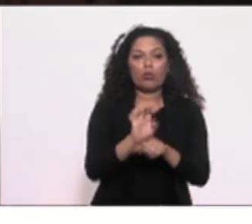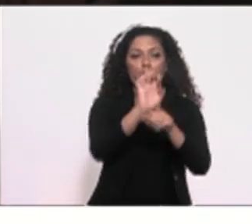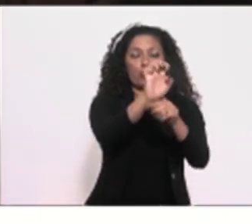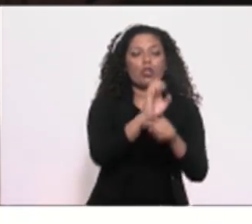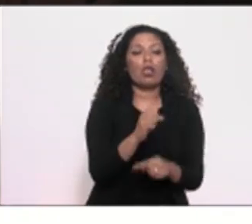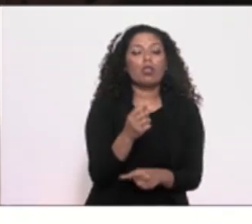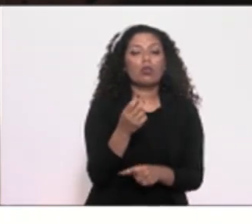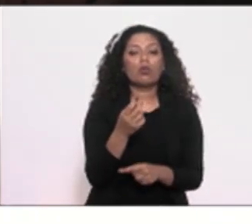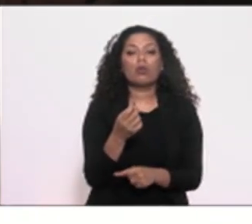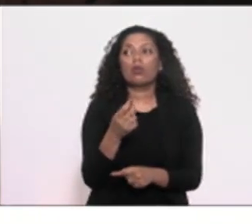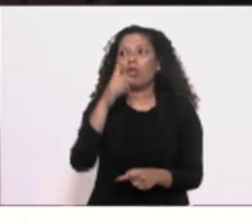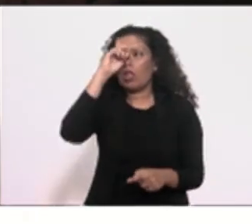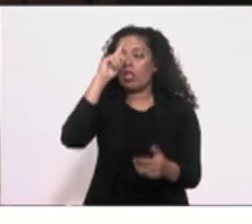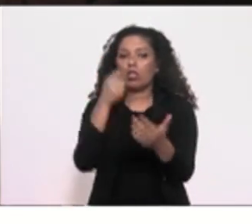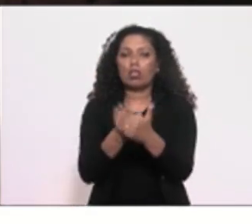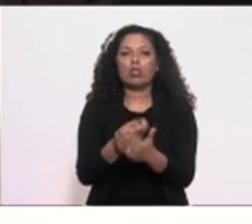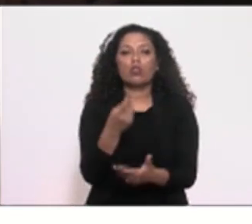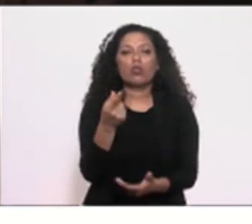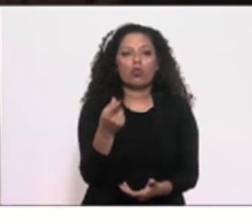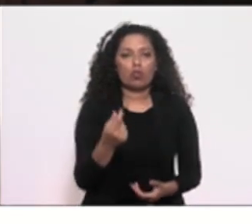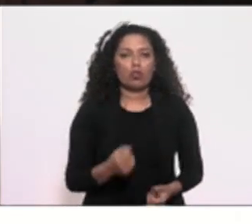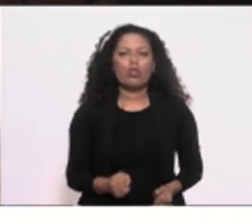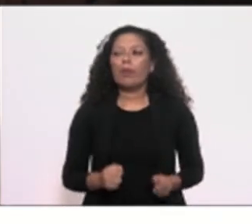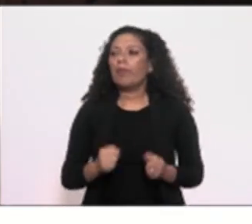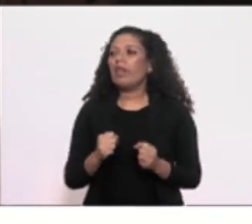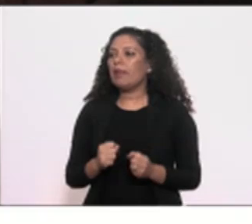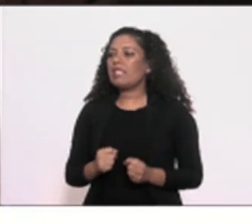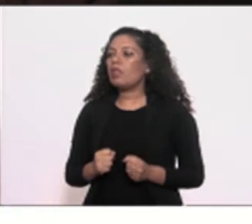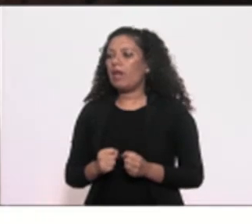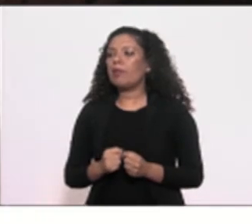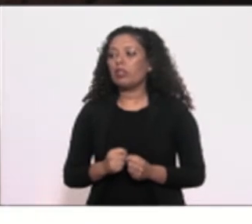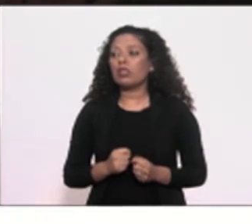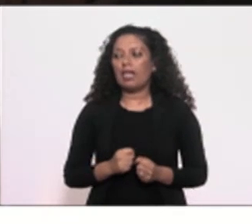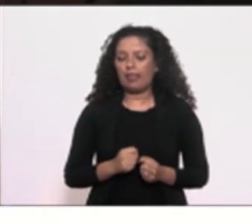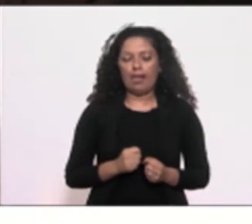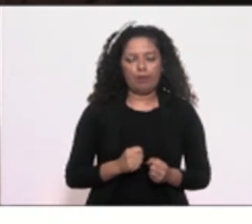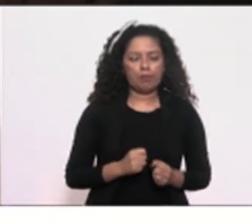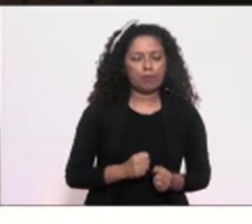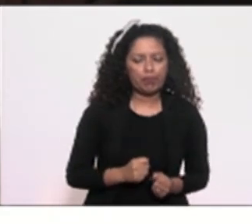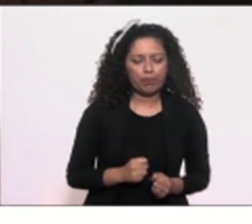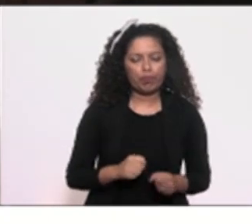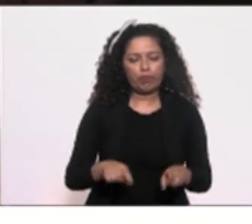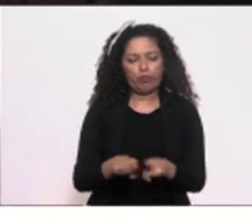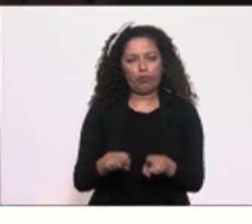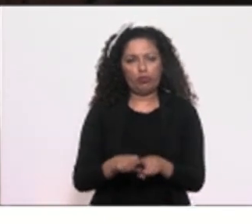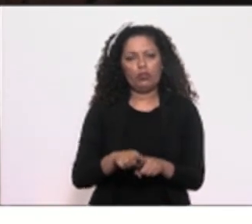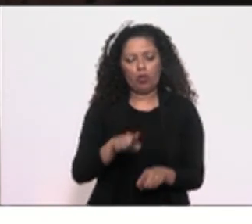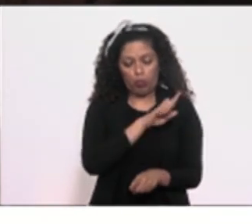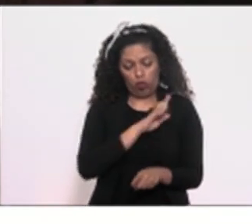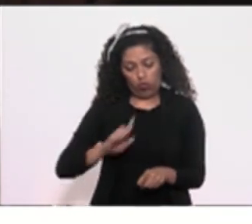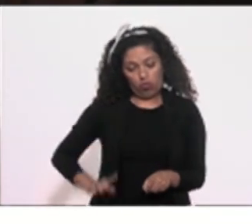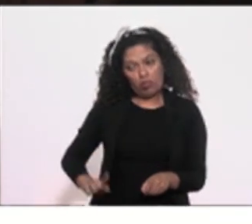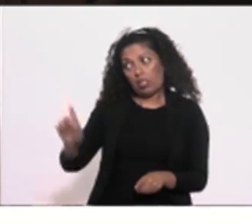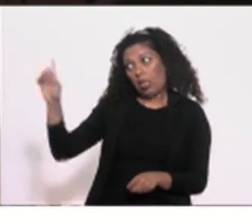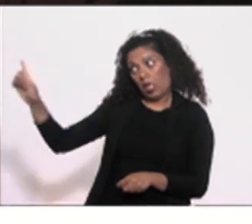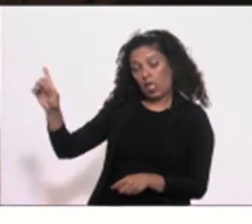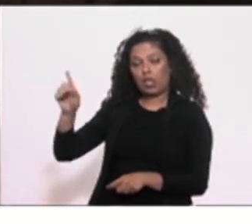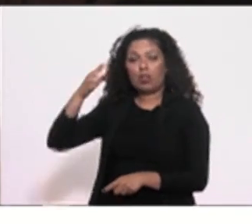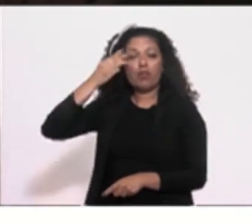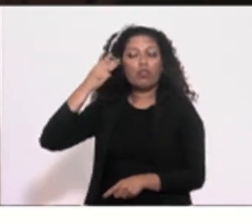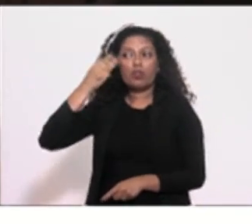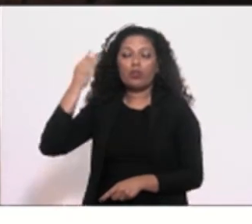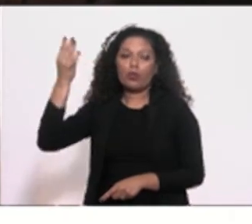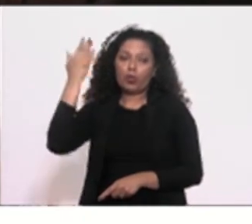dinheiro. Então, pode ser que nessa articulação, e o governador sendo ex-juiz